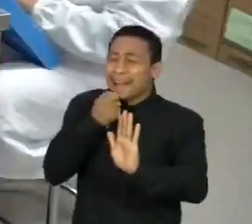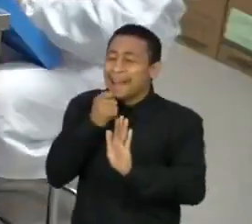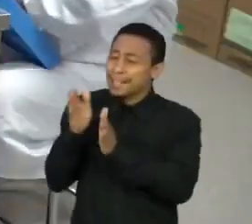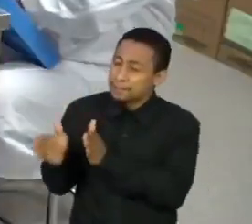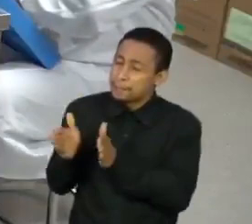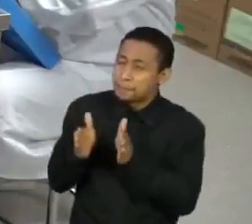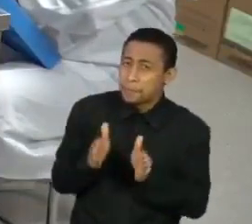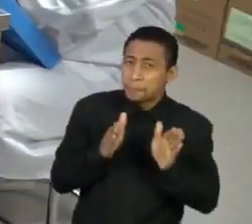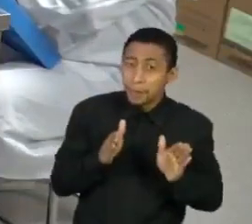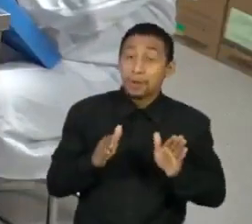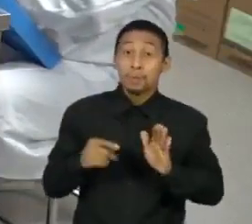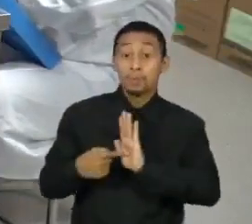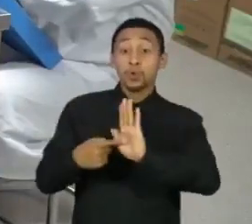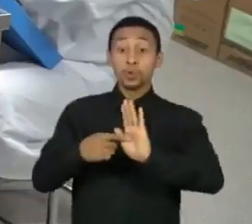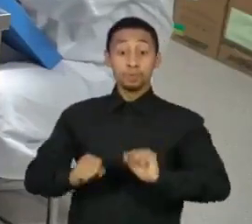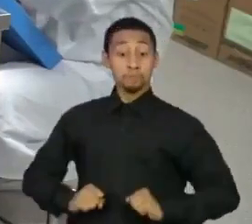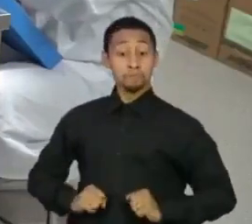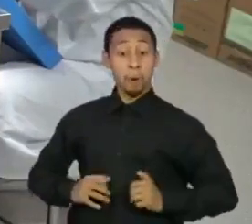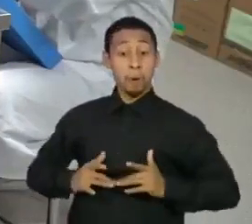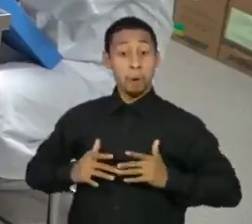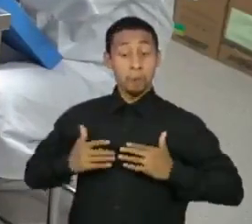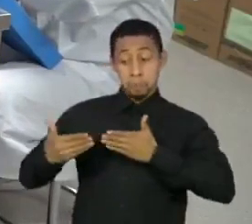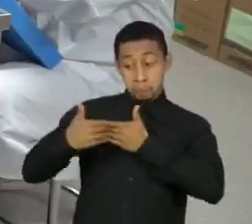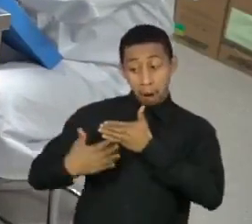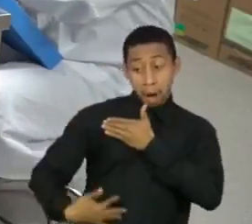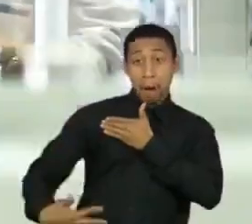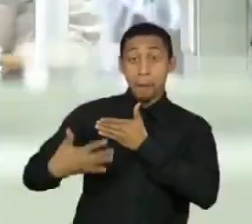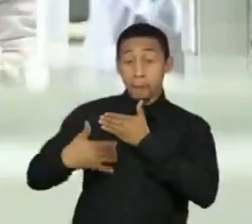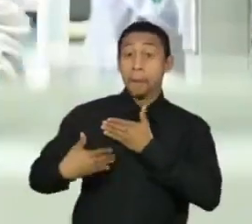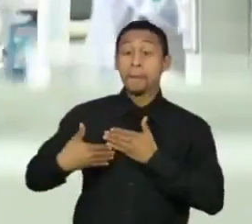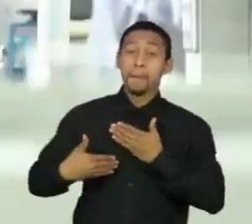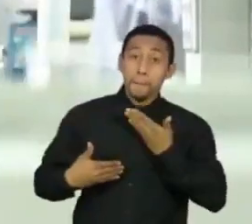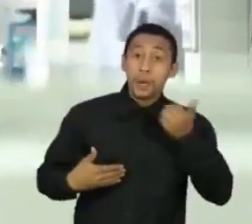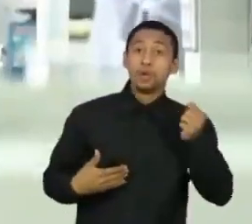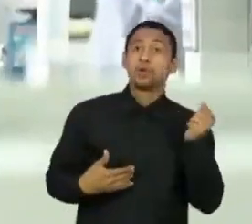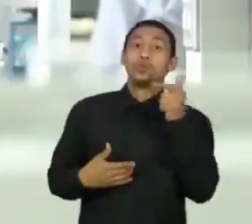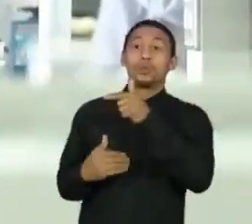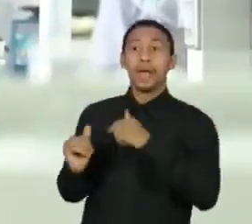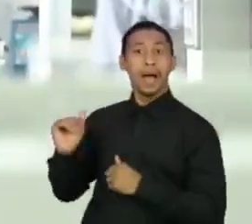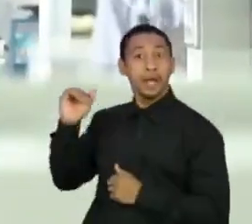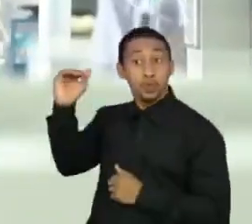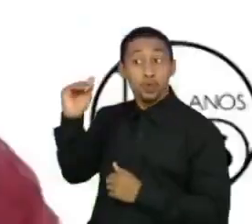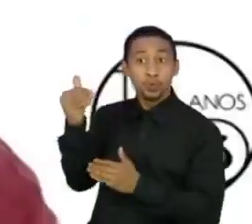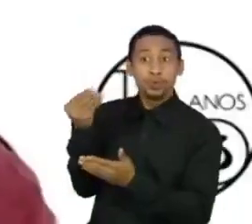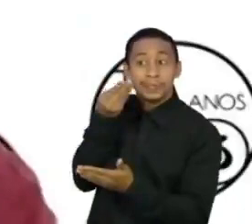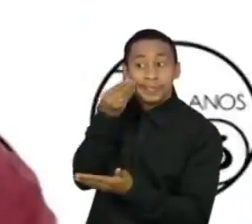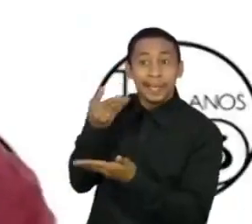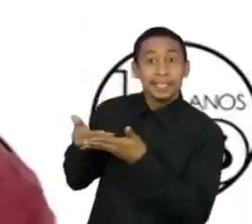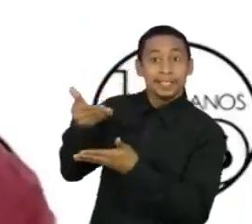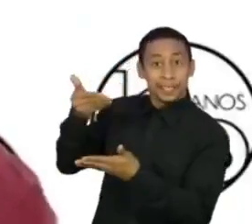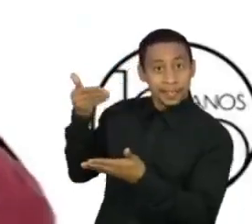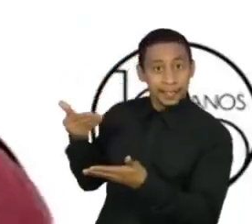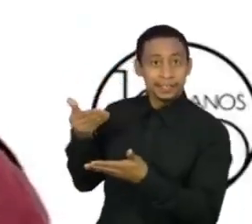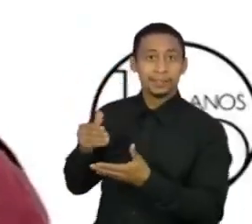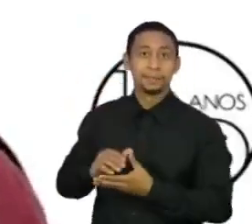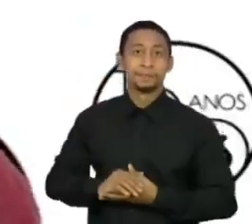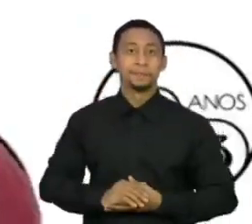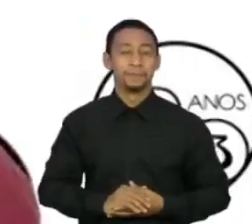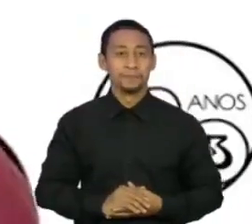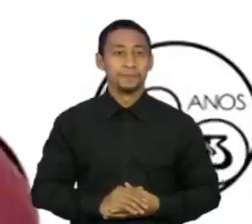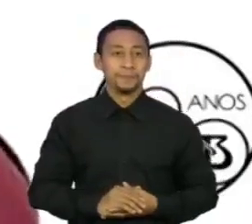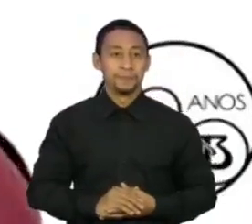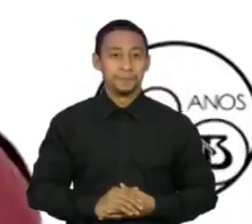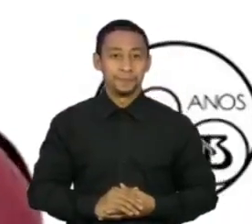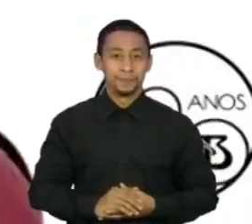desencadeados foram maiores do que aqueles observados nos adultos em ensaios anteriores. Esses resultados que foram